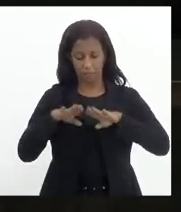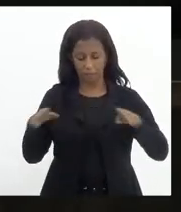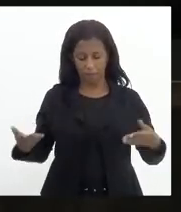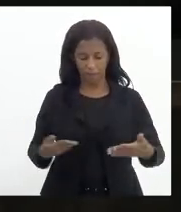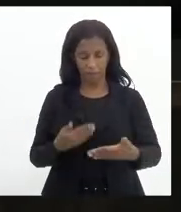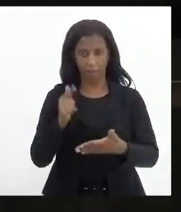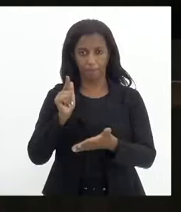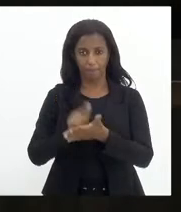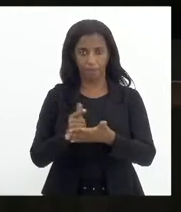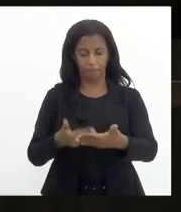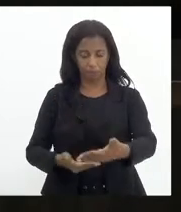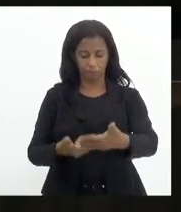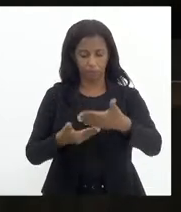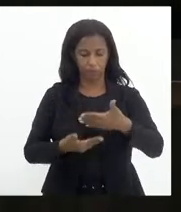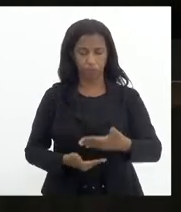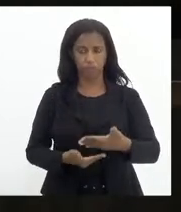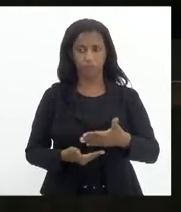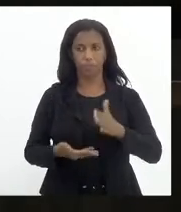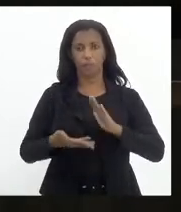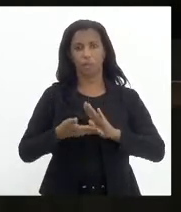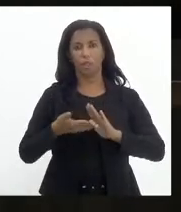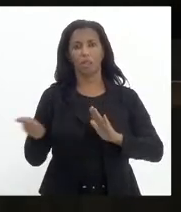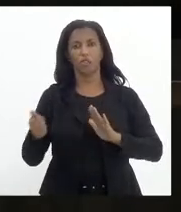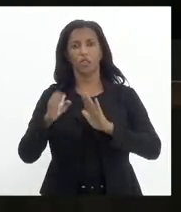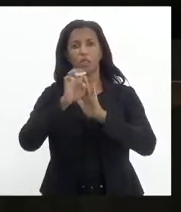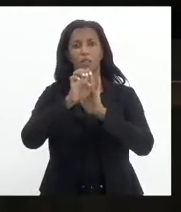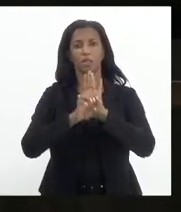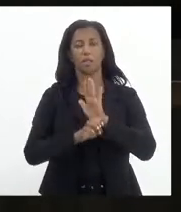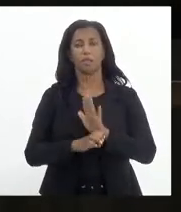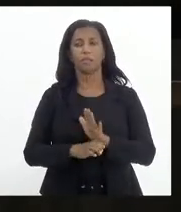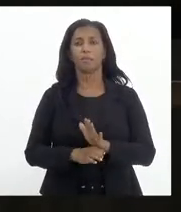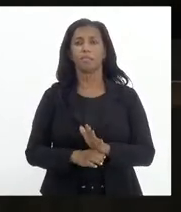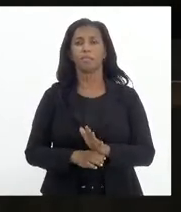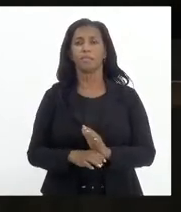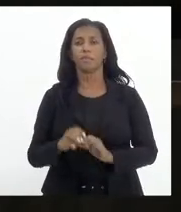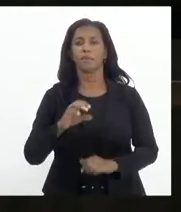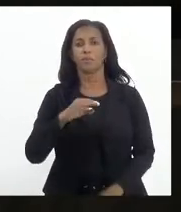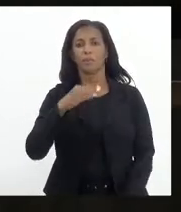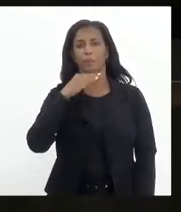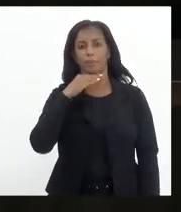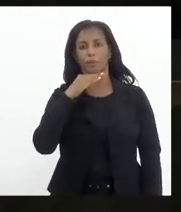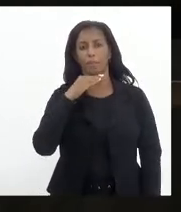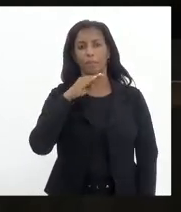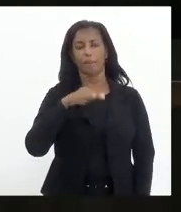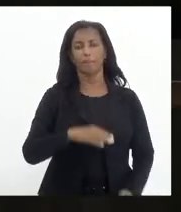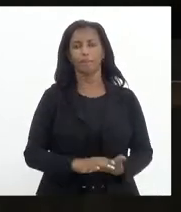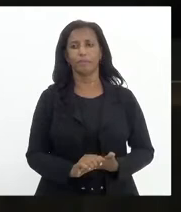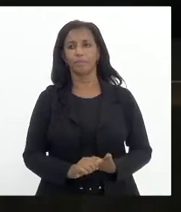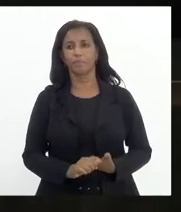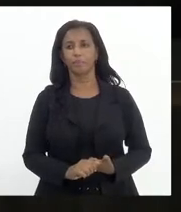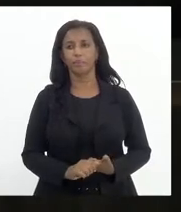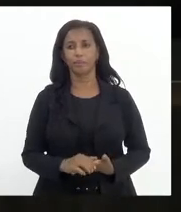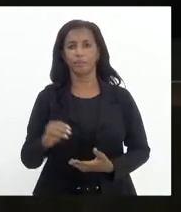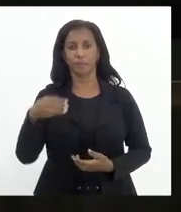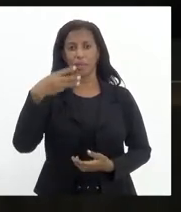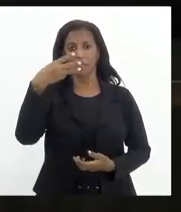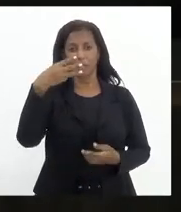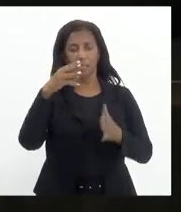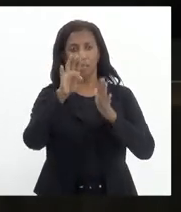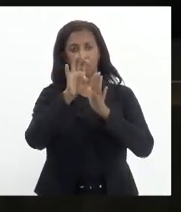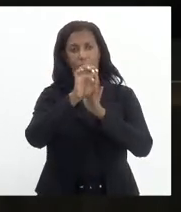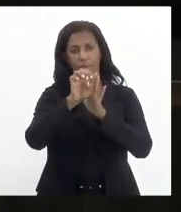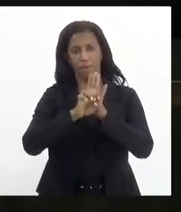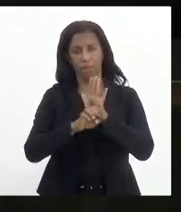um requerimento de retirada de emendas supressivas do deputado Chiquinho da Mangueira. Estão retirando três emendas